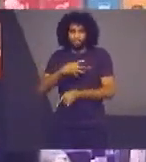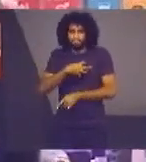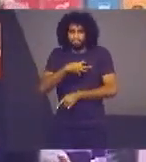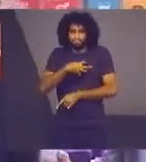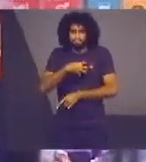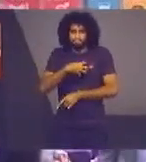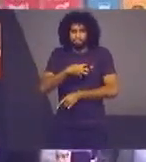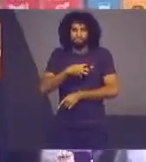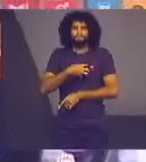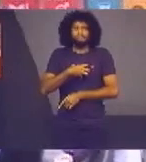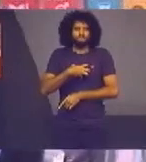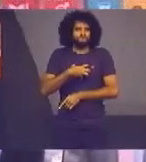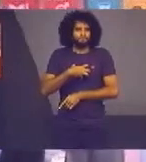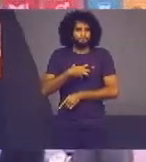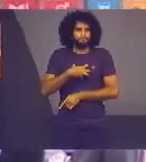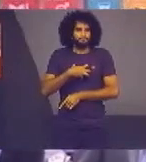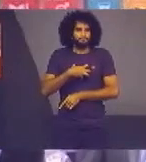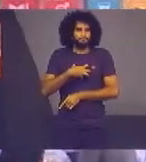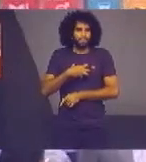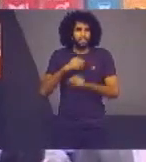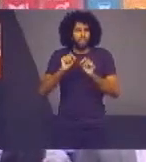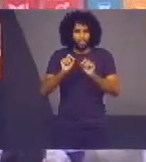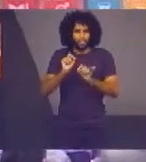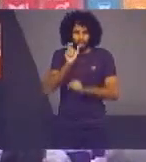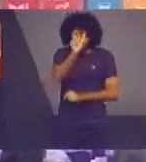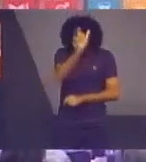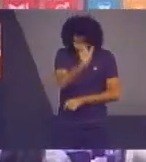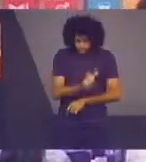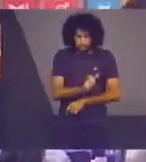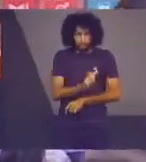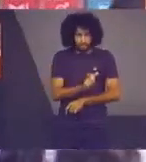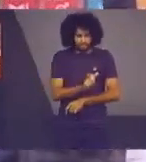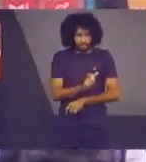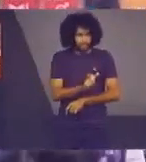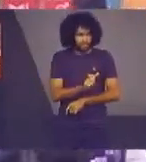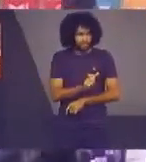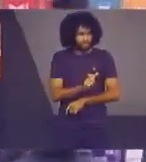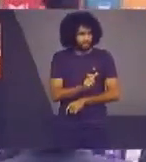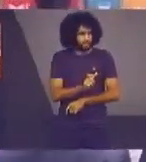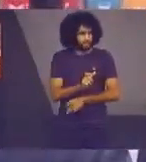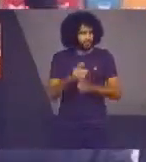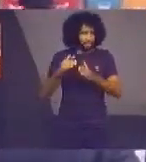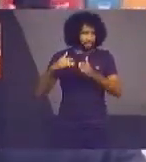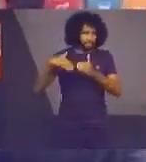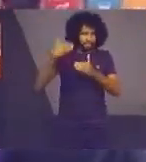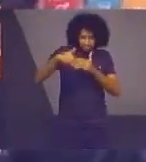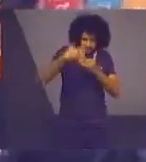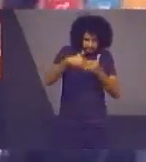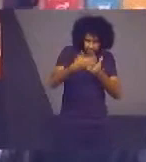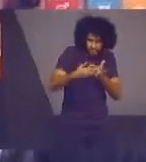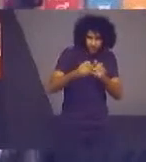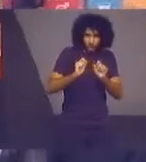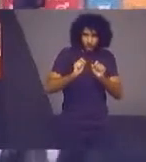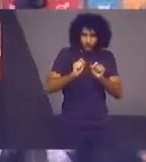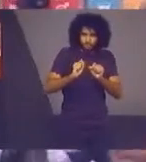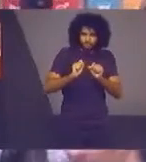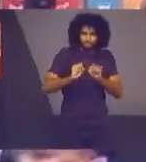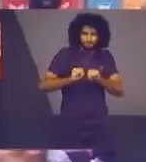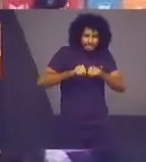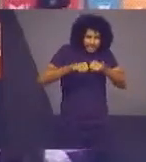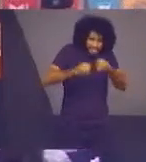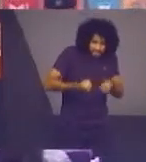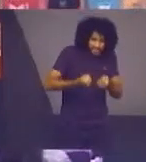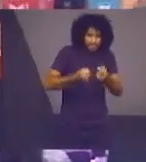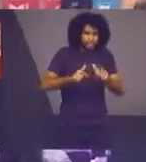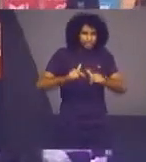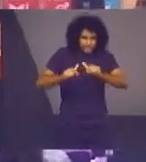sensibilidade da magistrada Que ao longo dos anos vem se dedicando a essa causa